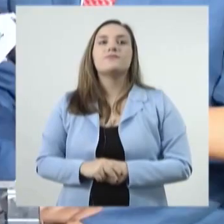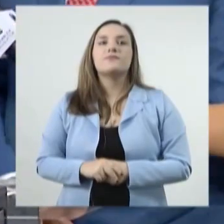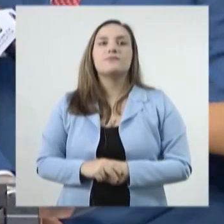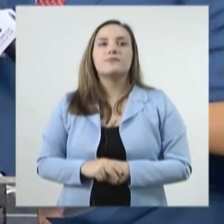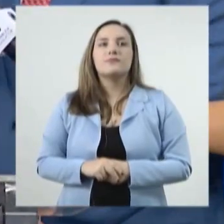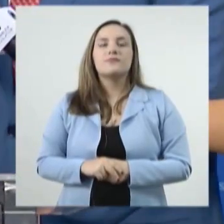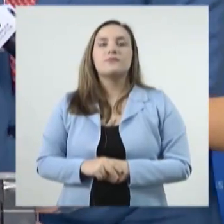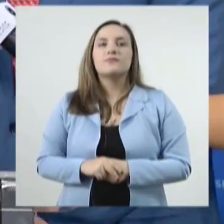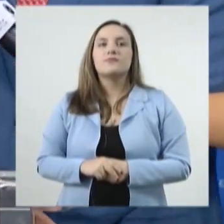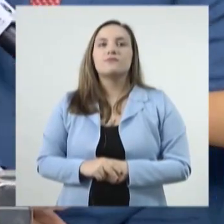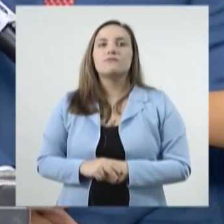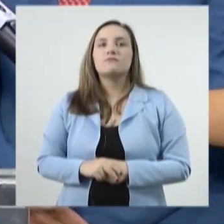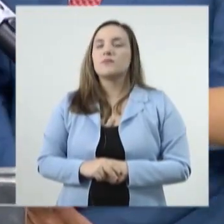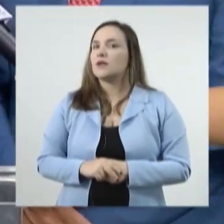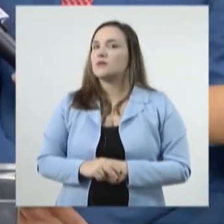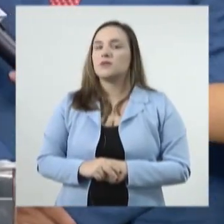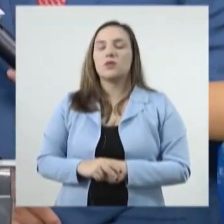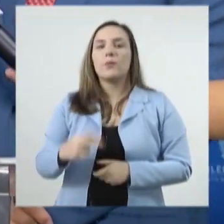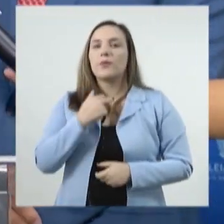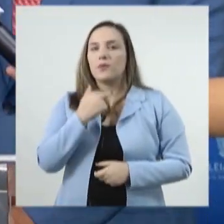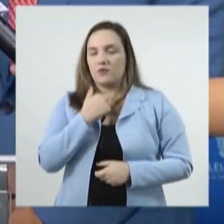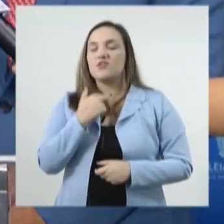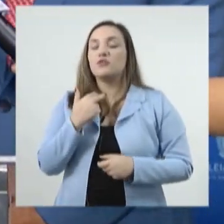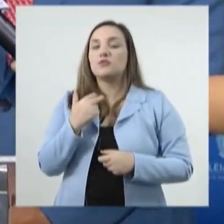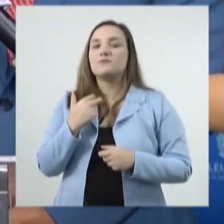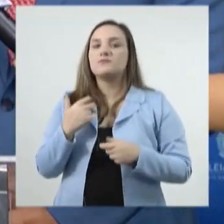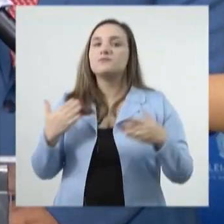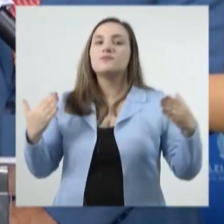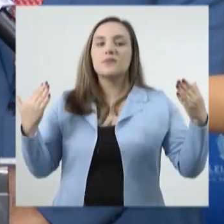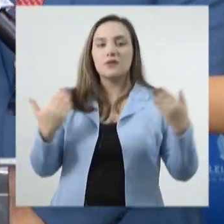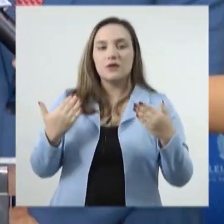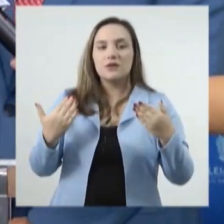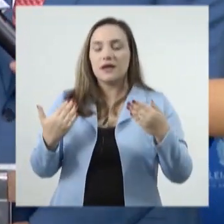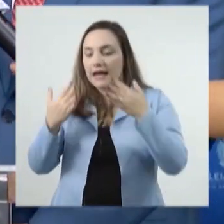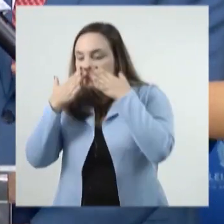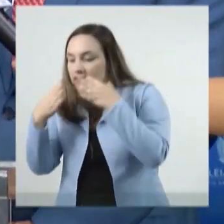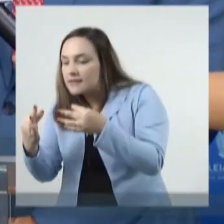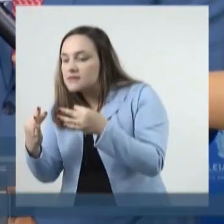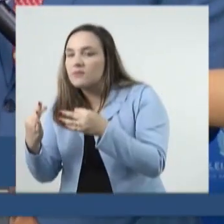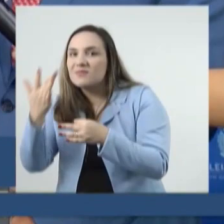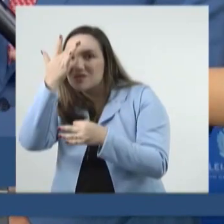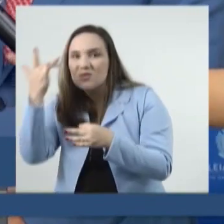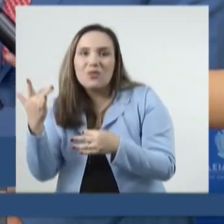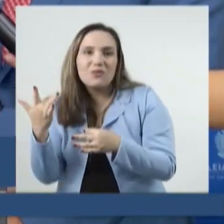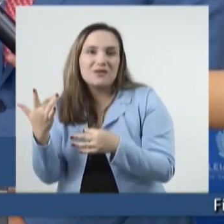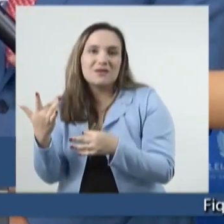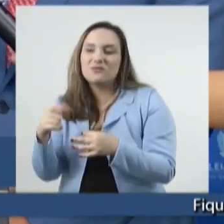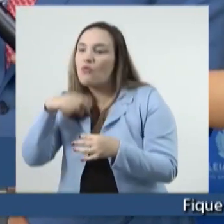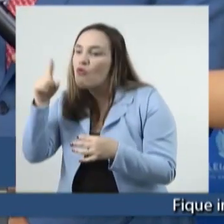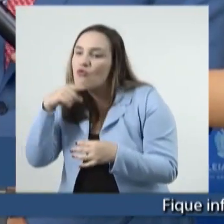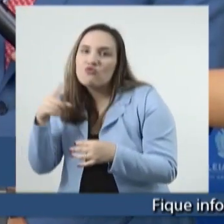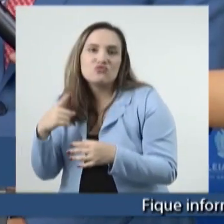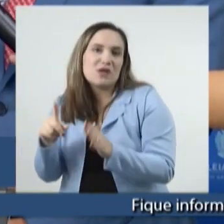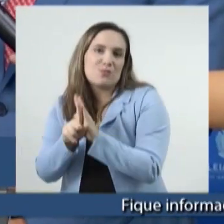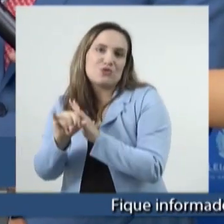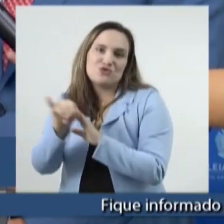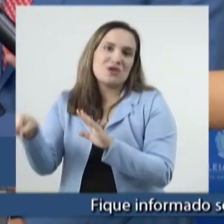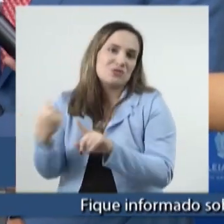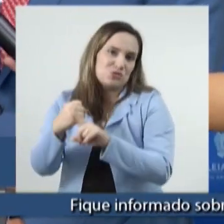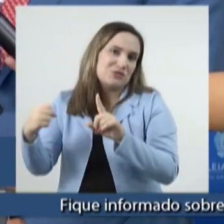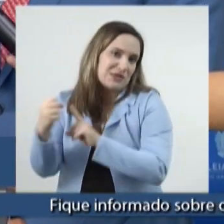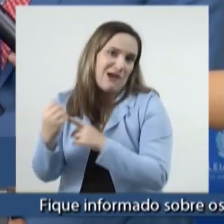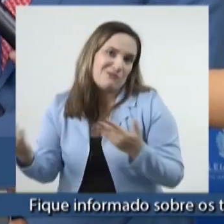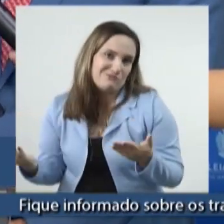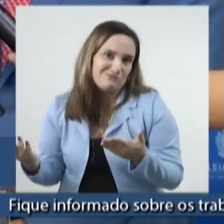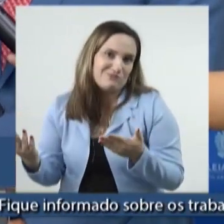tônica, sem descuidar um minuto sequer, daqueles e daquelas que não estão acessando essas oportunidades.